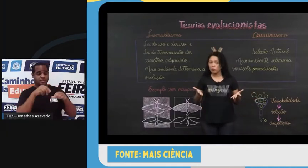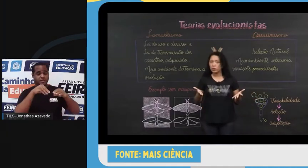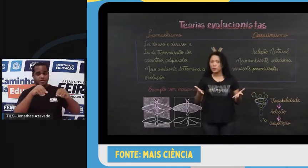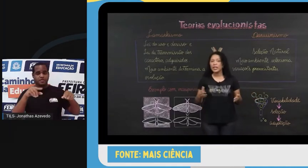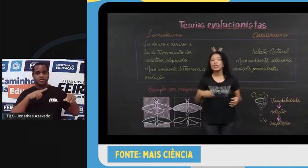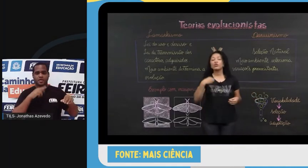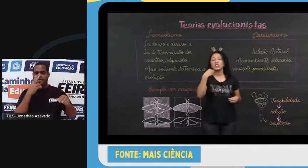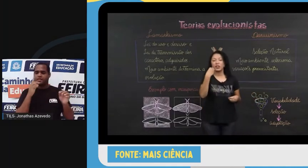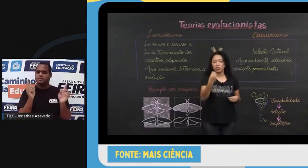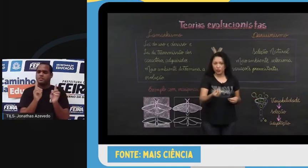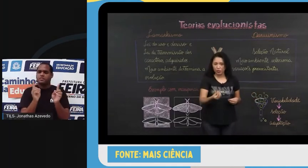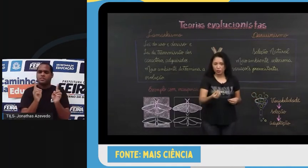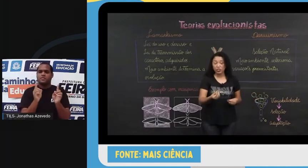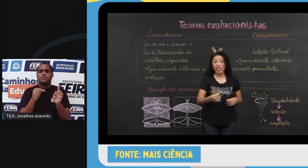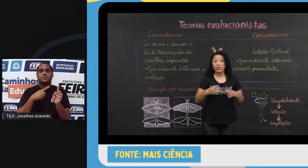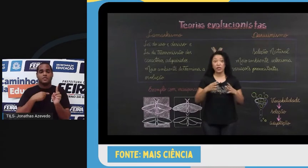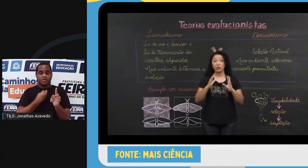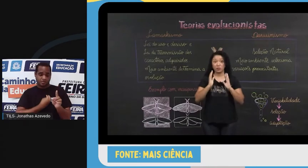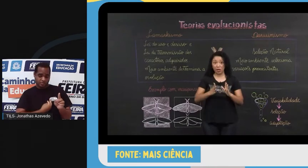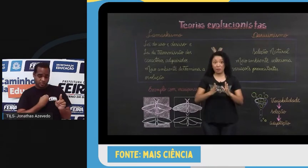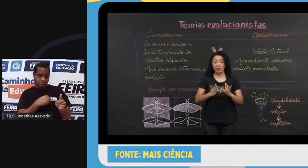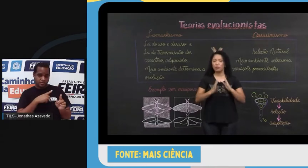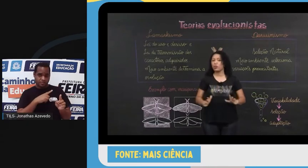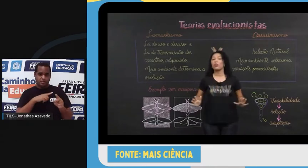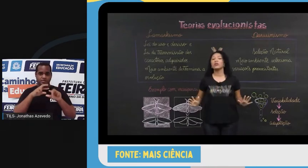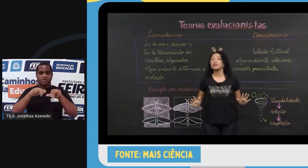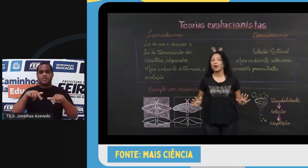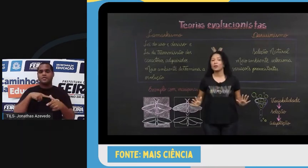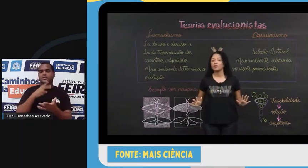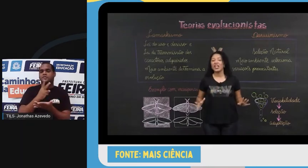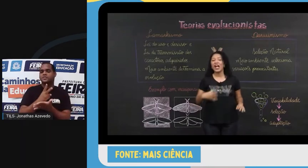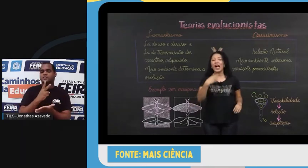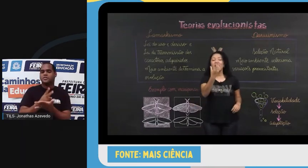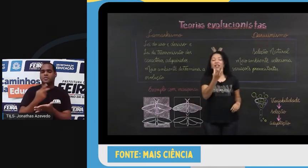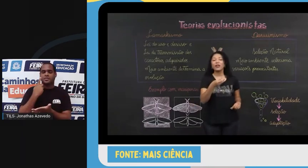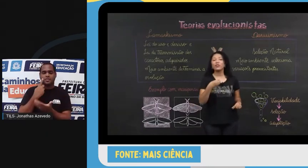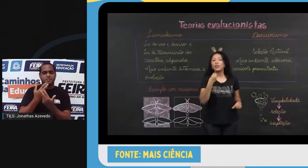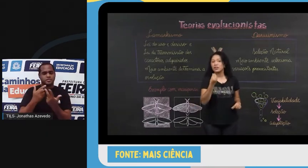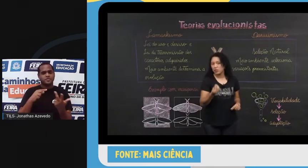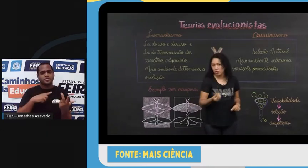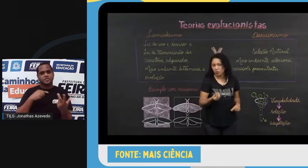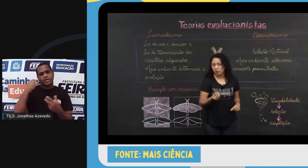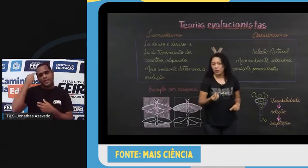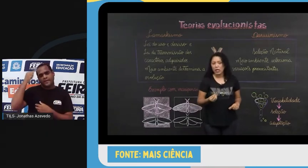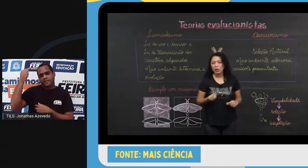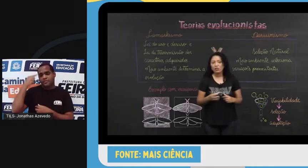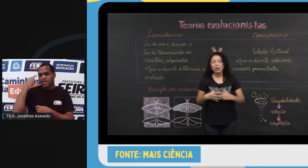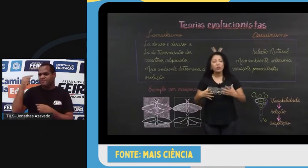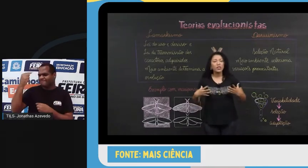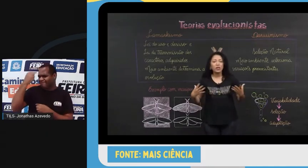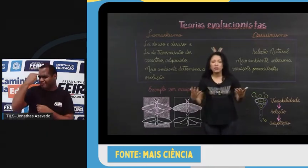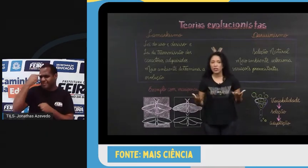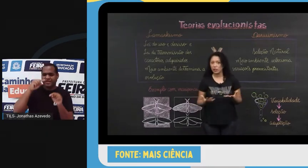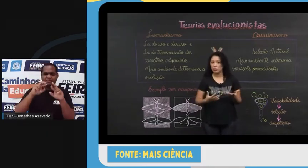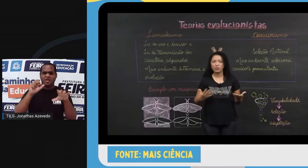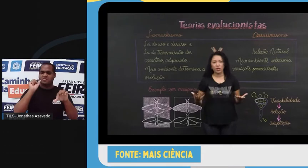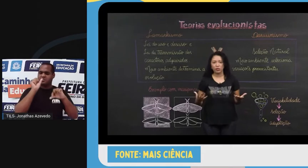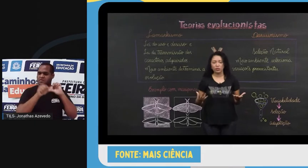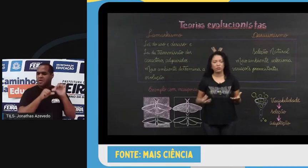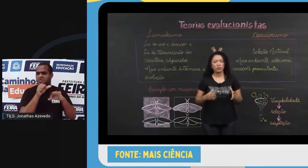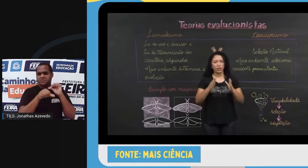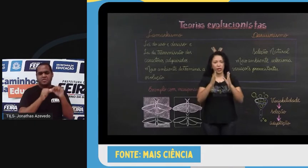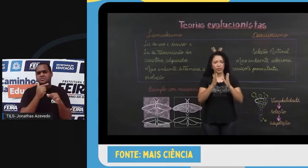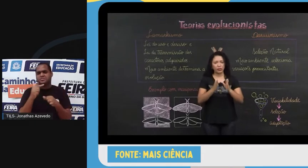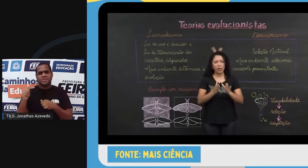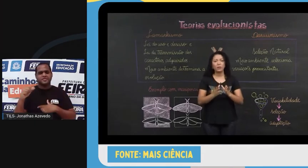muito curto. E que os seres vivos, eles eram sempre como eles eram. A ideia do fixismo, que não havia mudança entre